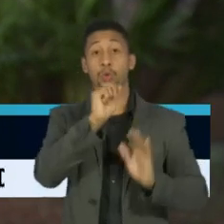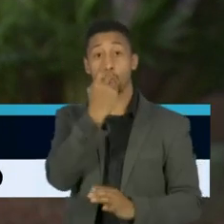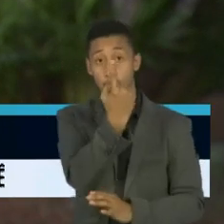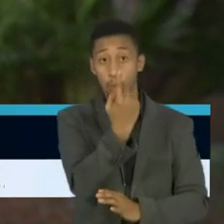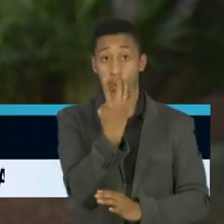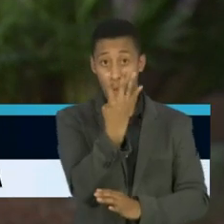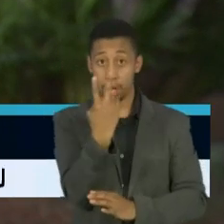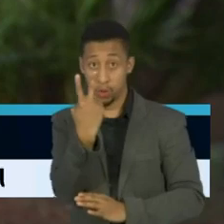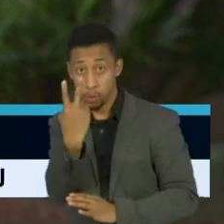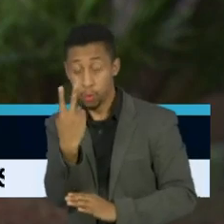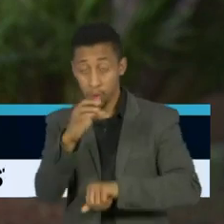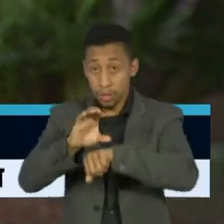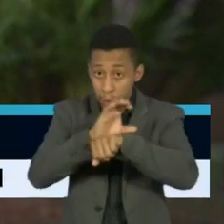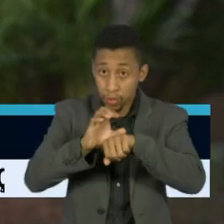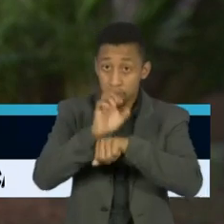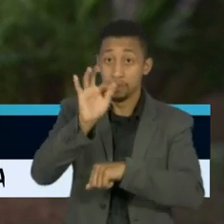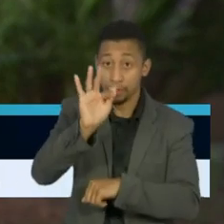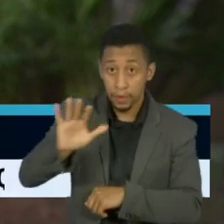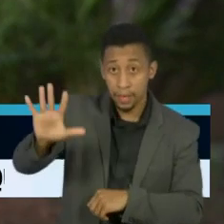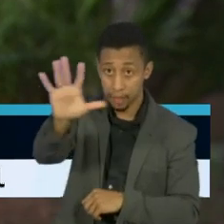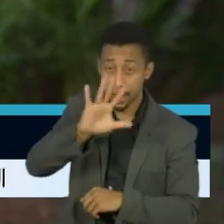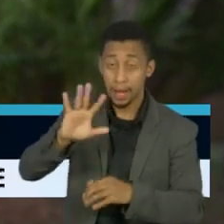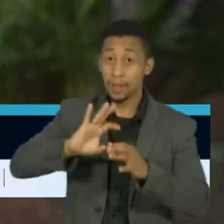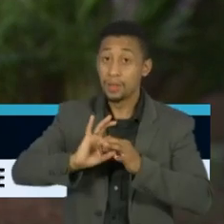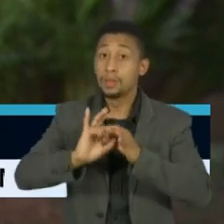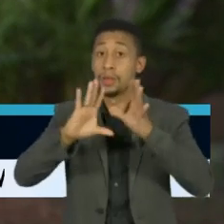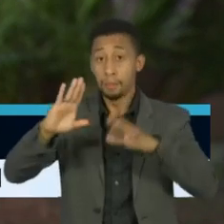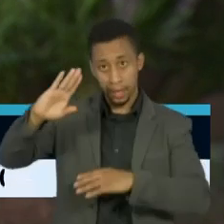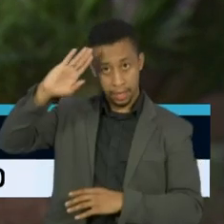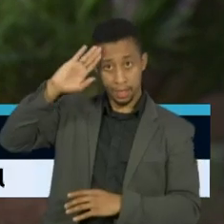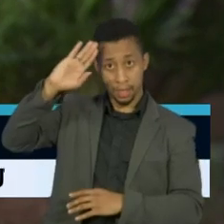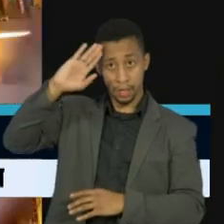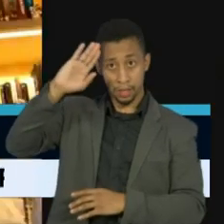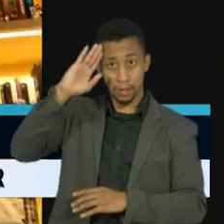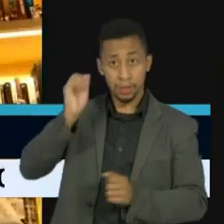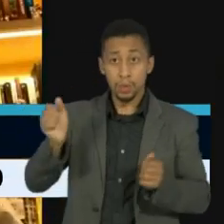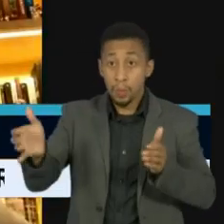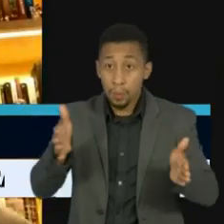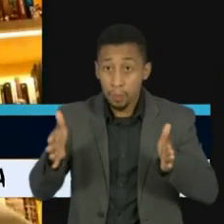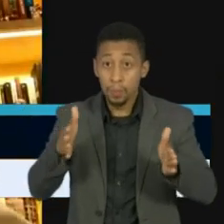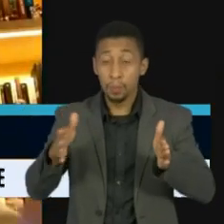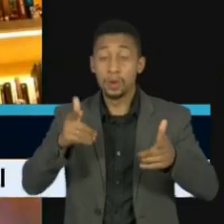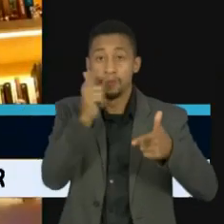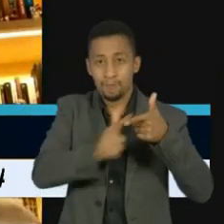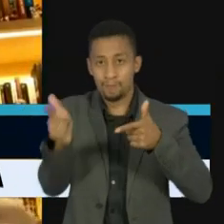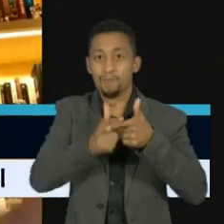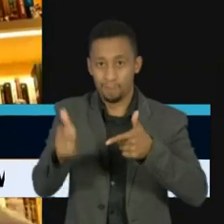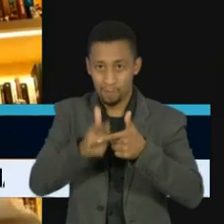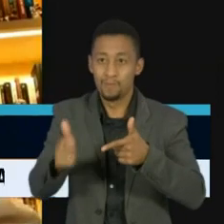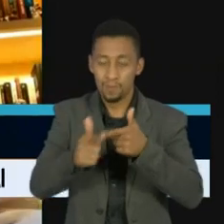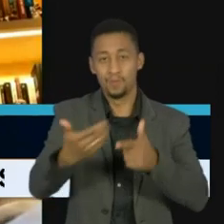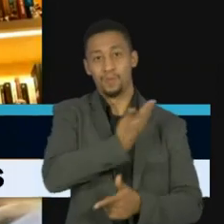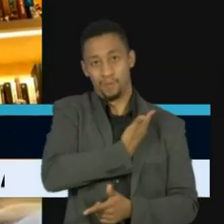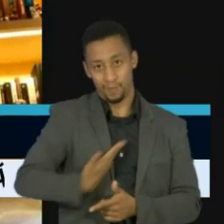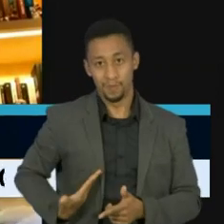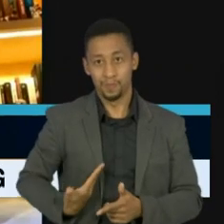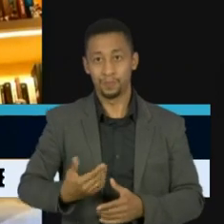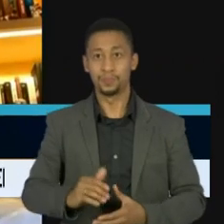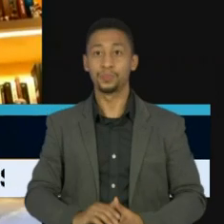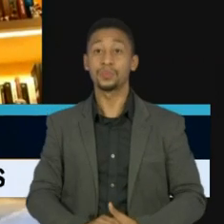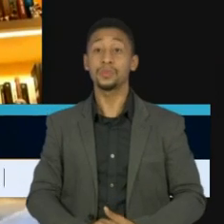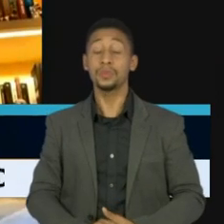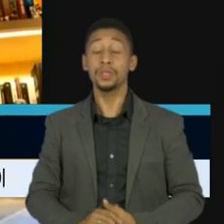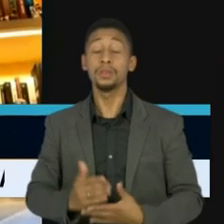a moderação das Forças Armadas em um momento de crise entre as instituições. As Forças Armadas têm um dever de